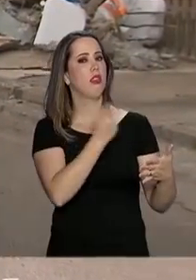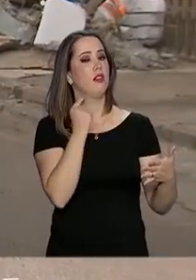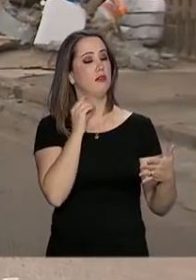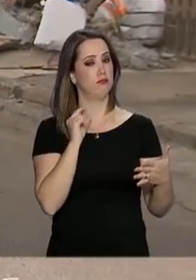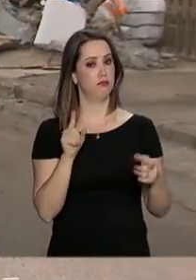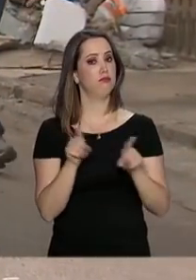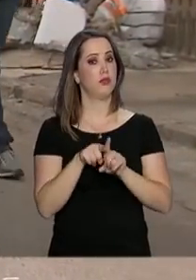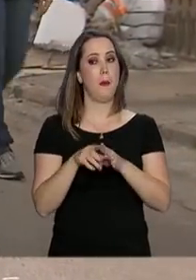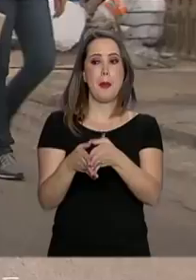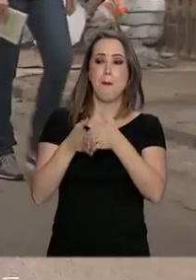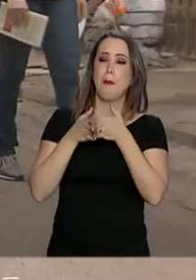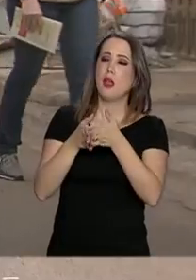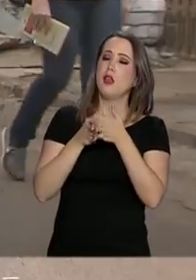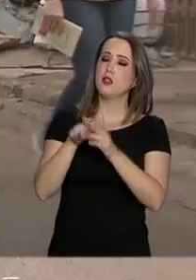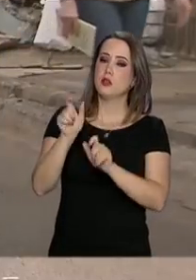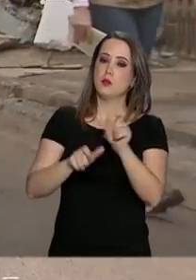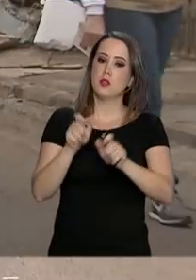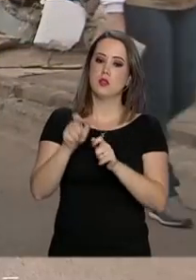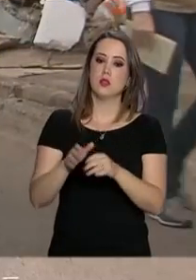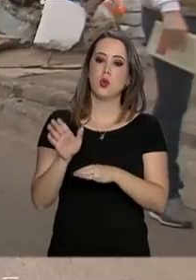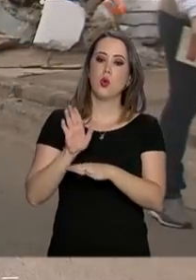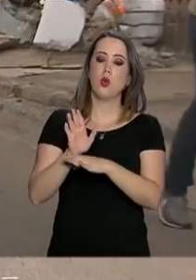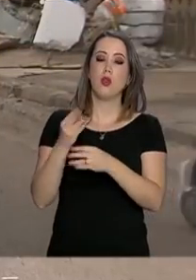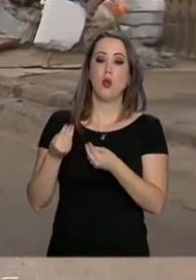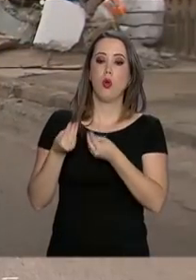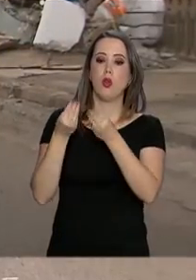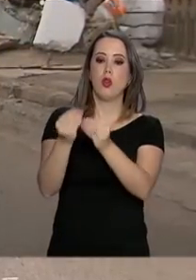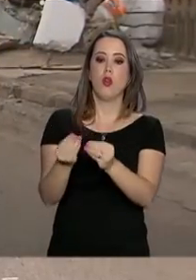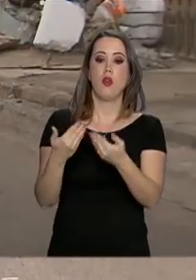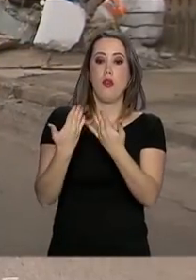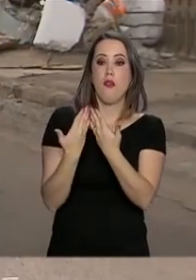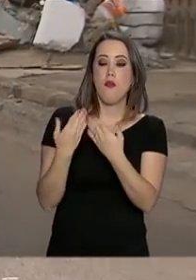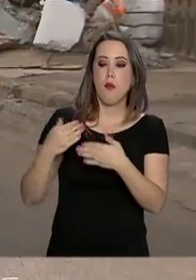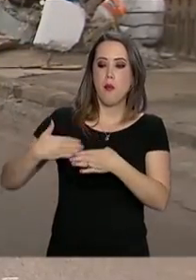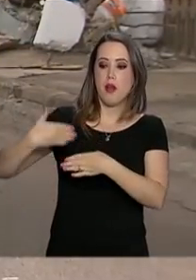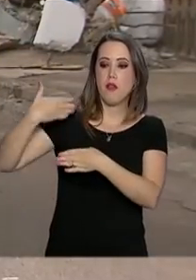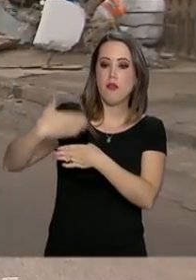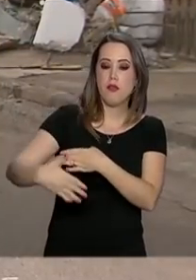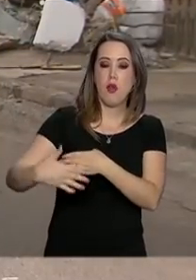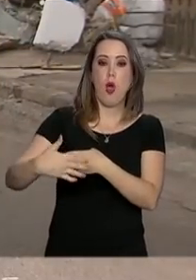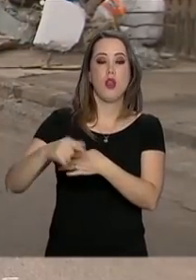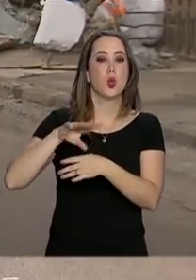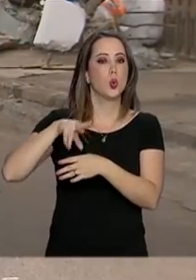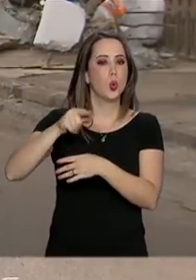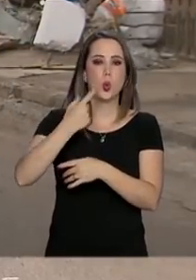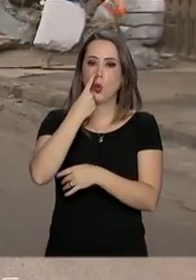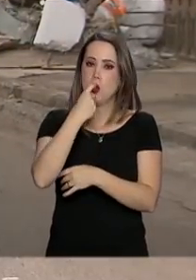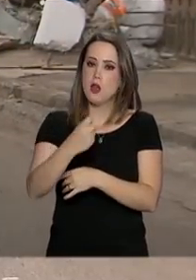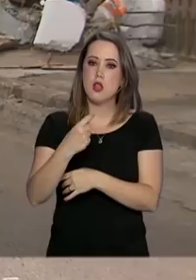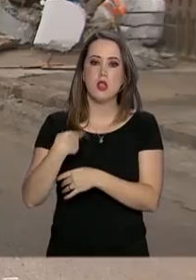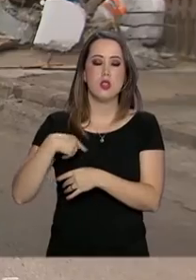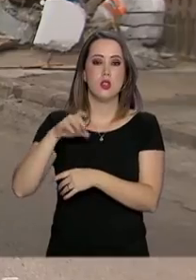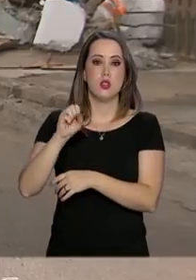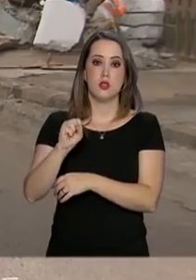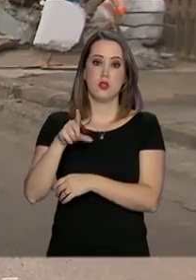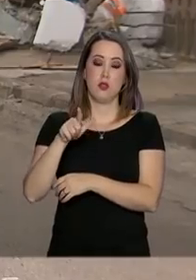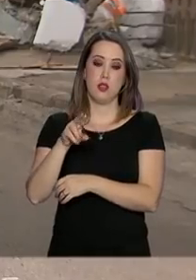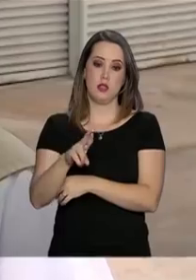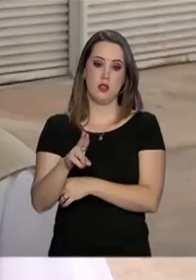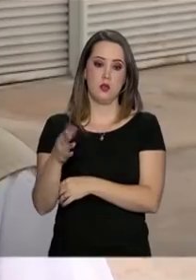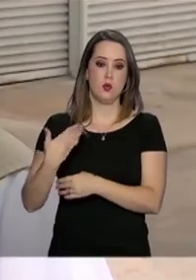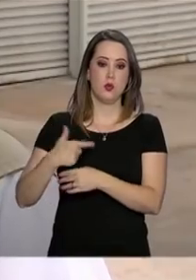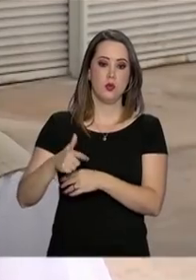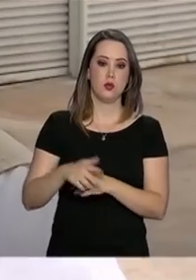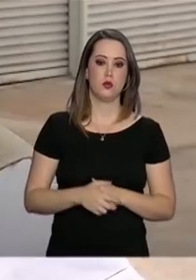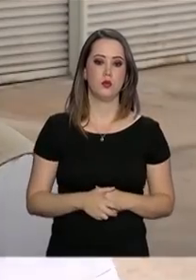agentes também pedem aos moradores que coloquem do lado de fora das residências todo o lixo que não é recolhido pelo serviço de limpeza.